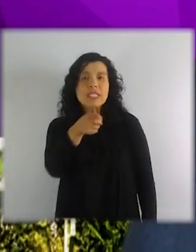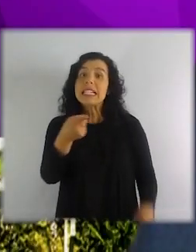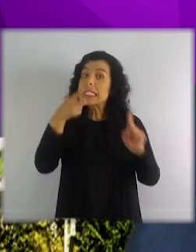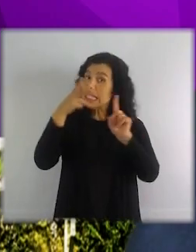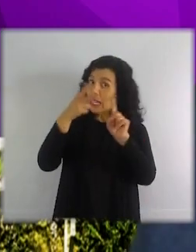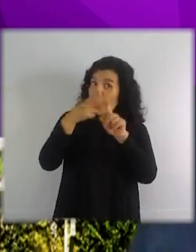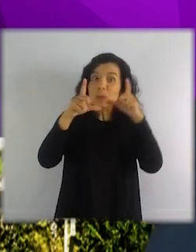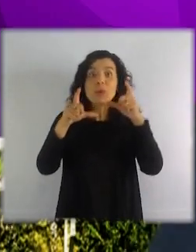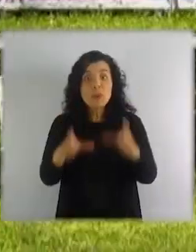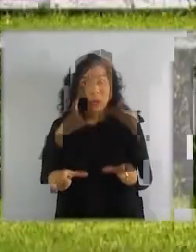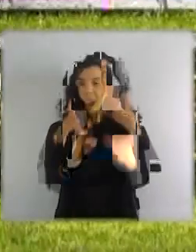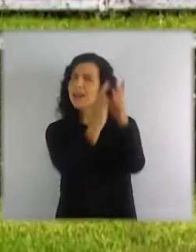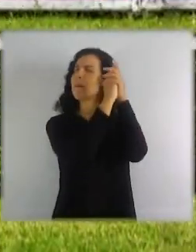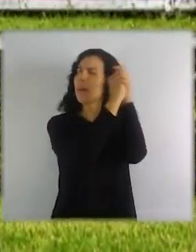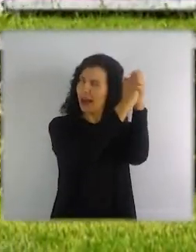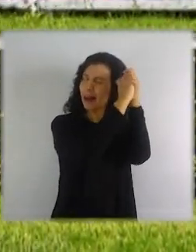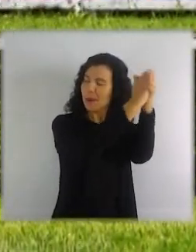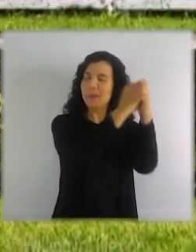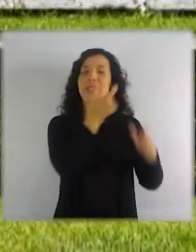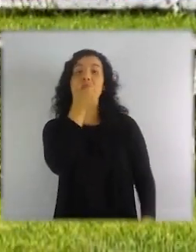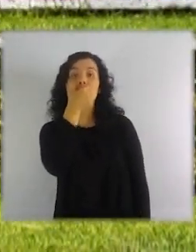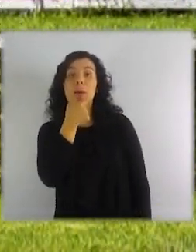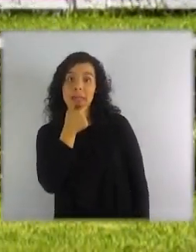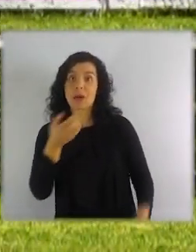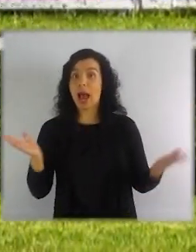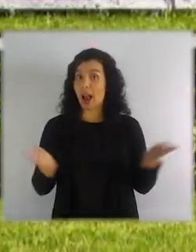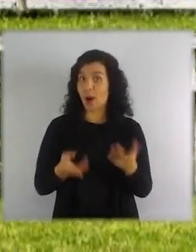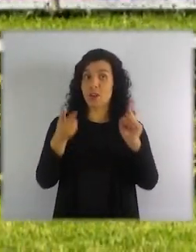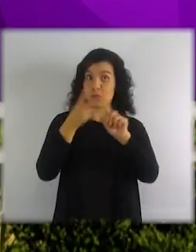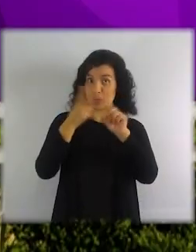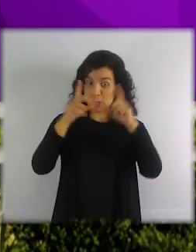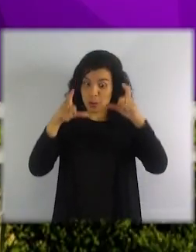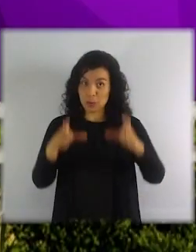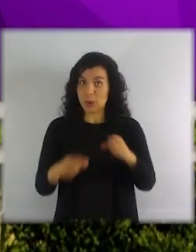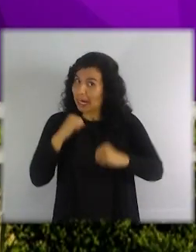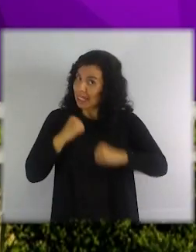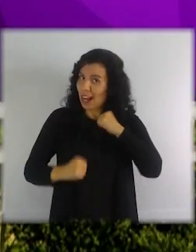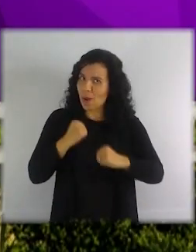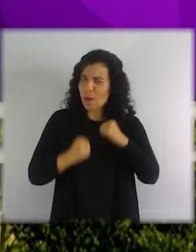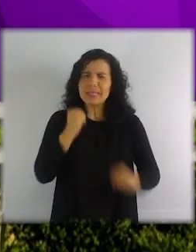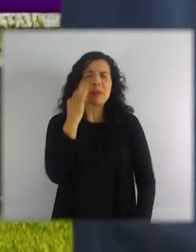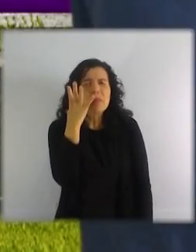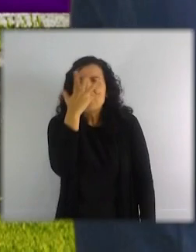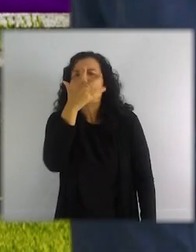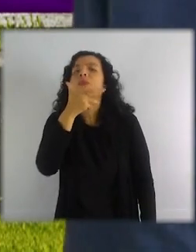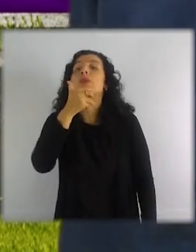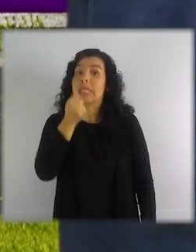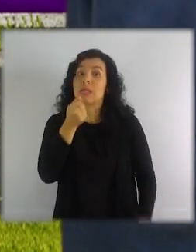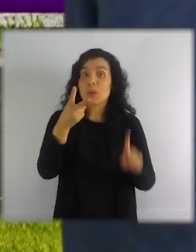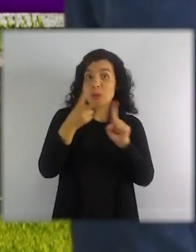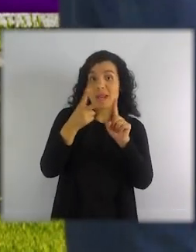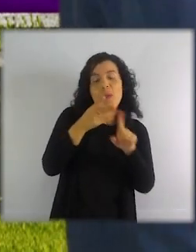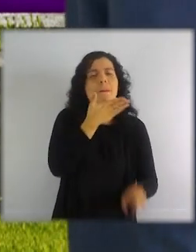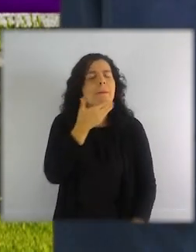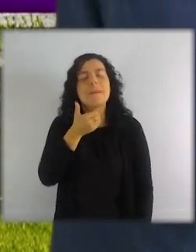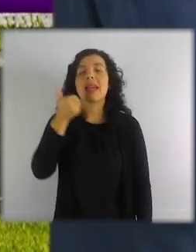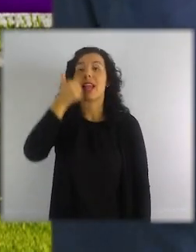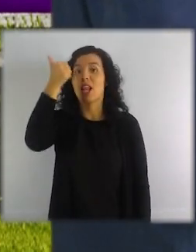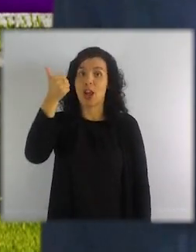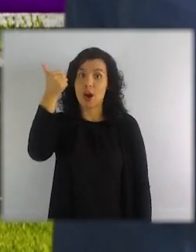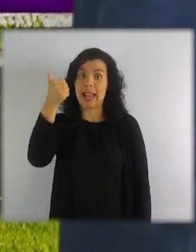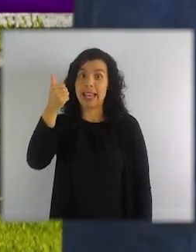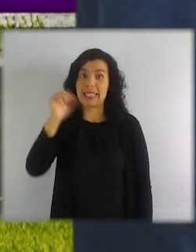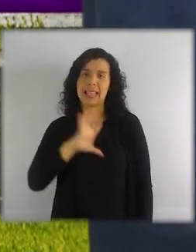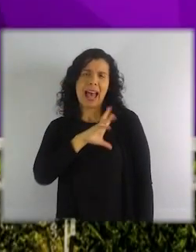Você já está em segundo lugar. Parabéns, hein, bolinhos. Agora vou para o segundo turno da corrida. Está muito bonito. E no segundo